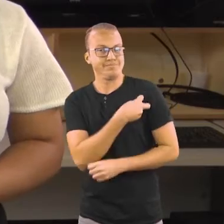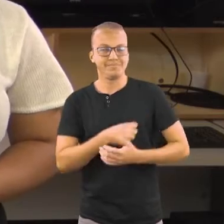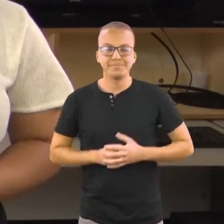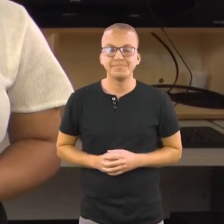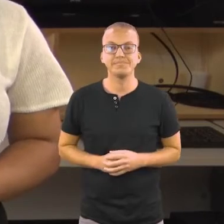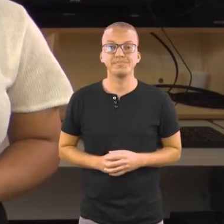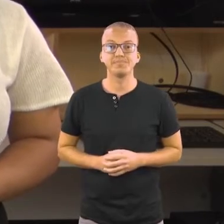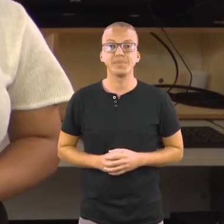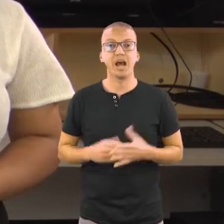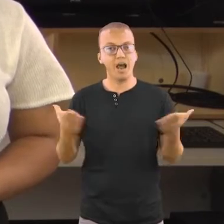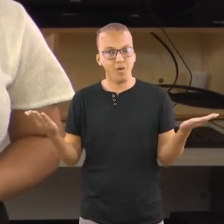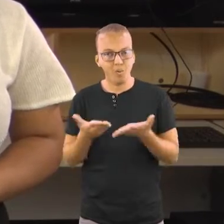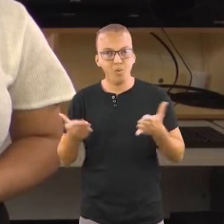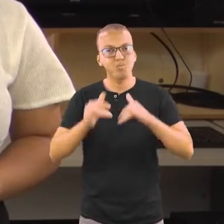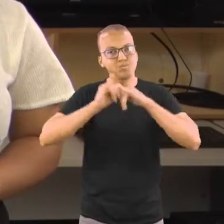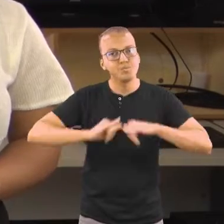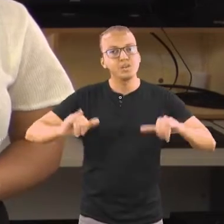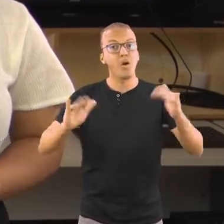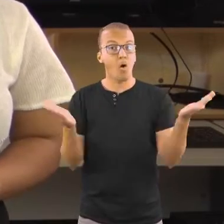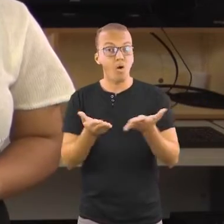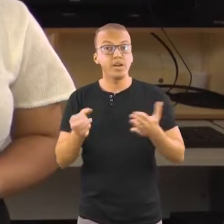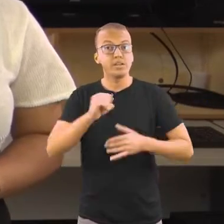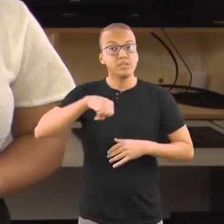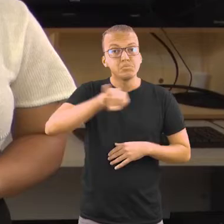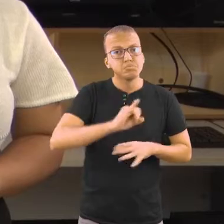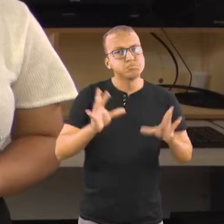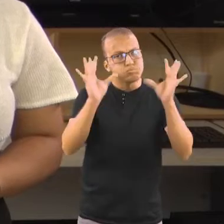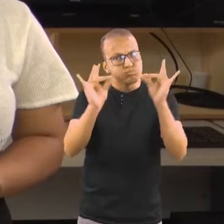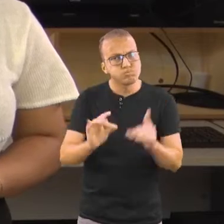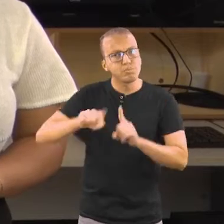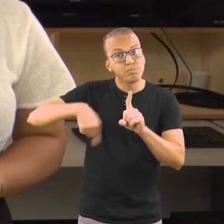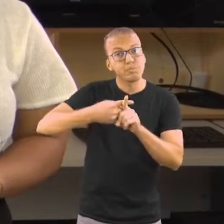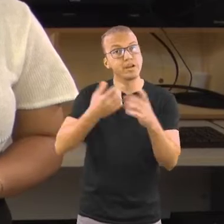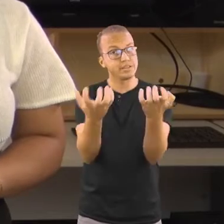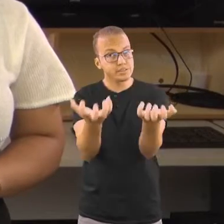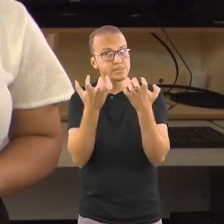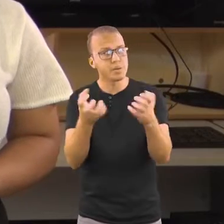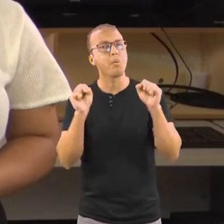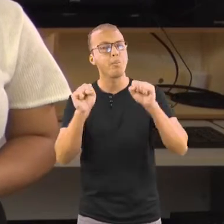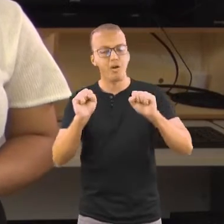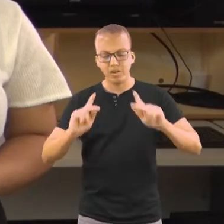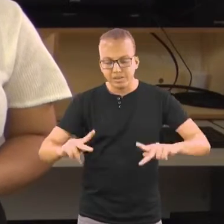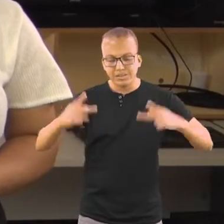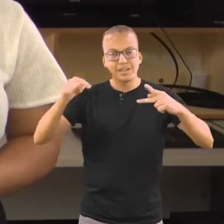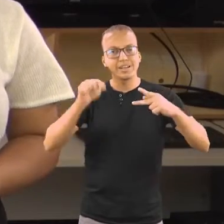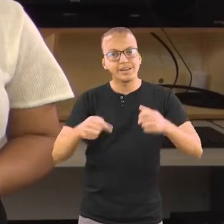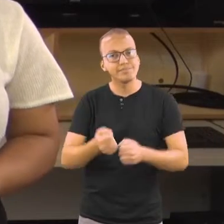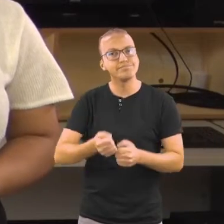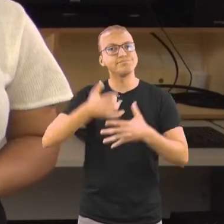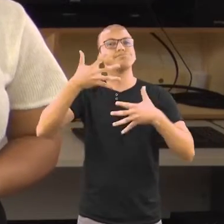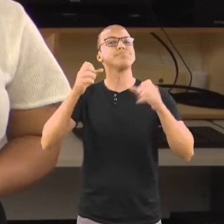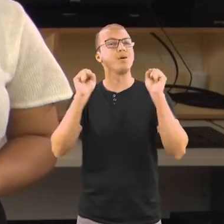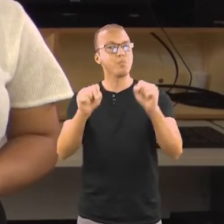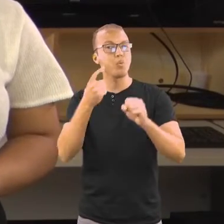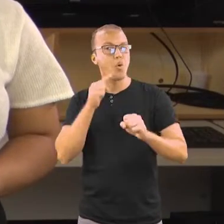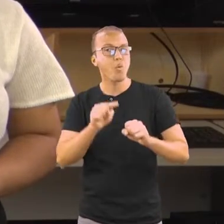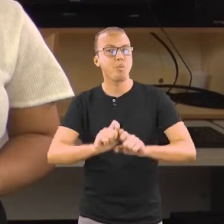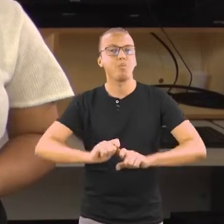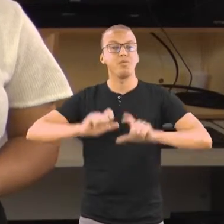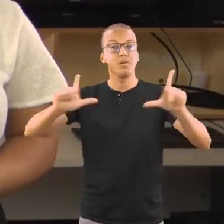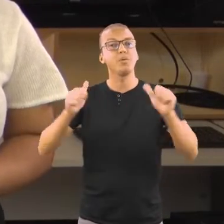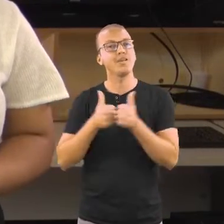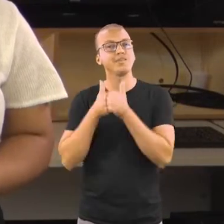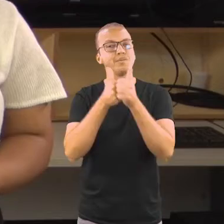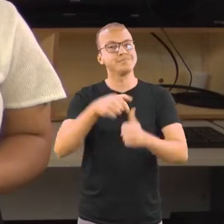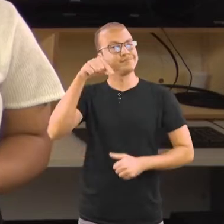Bem, esse foi o nosso boletim de hoje. Para mais detalhes sobre os assuntos tratados, confira nossos links na descrição do vídeo e